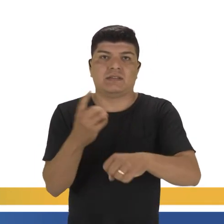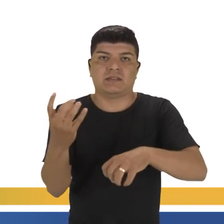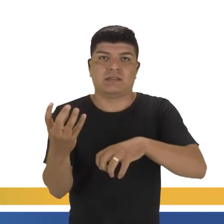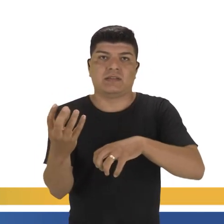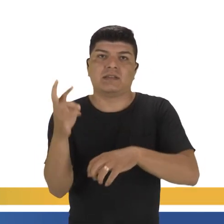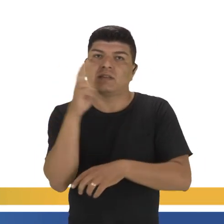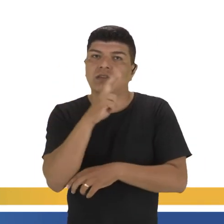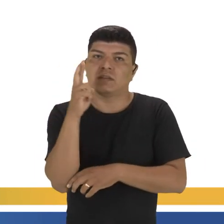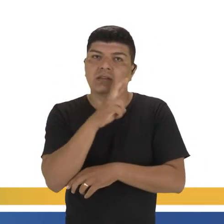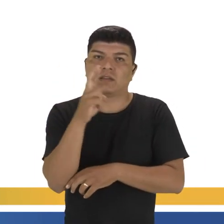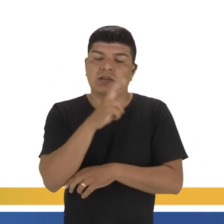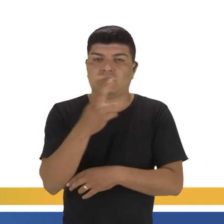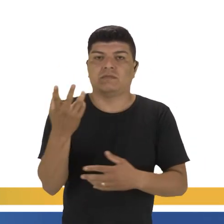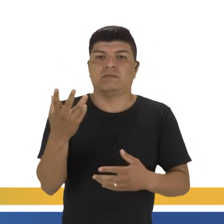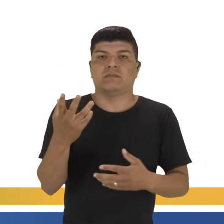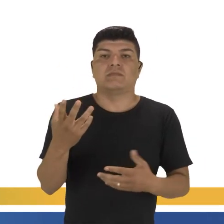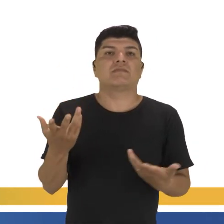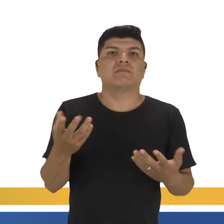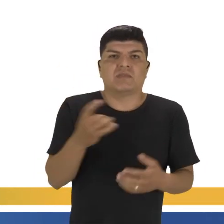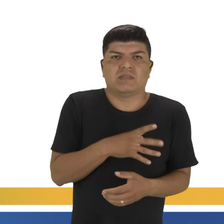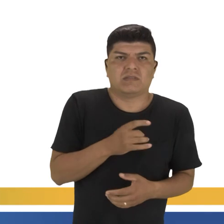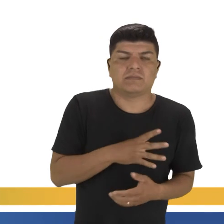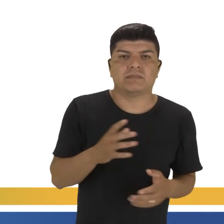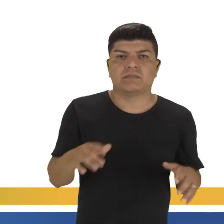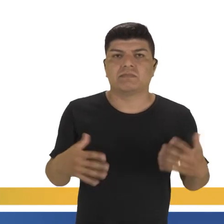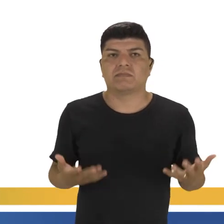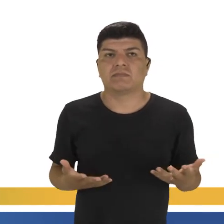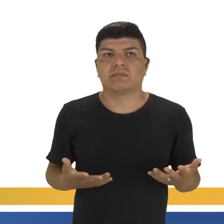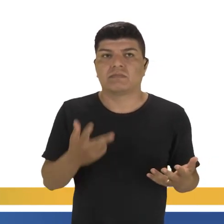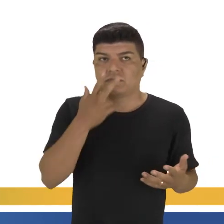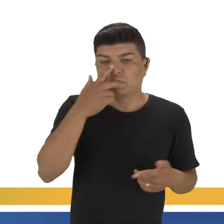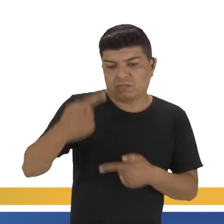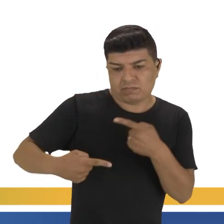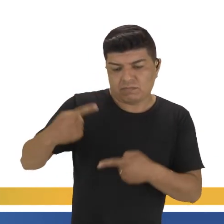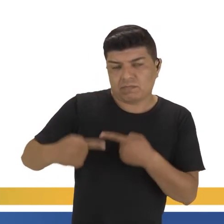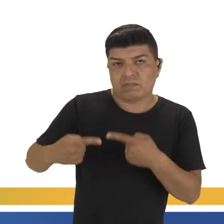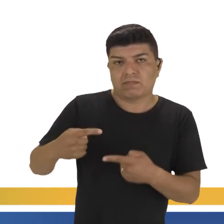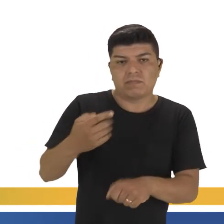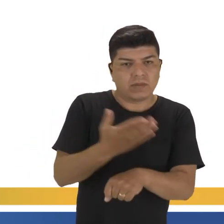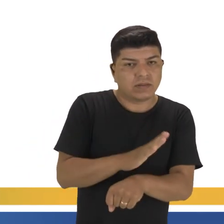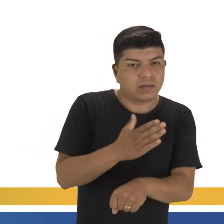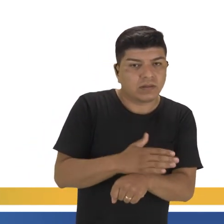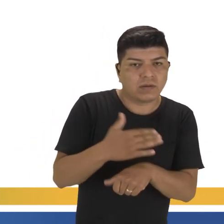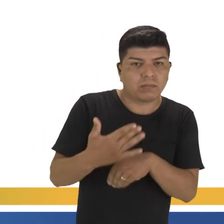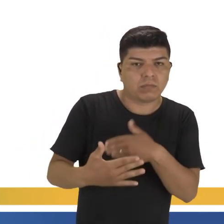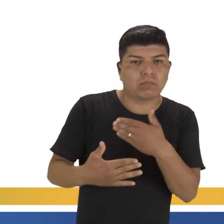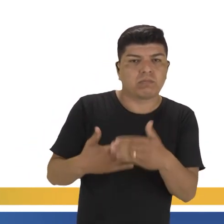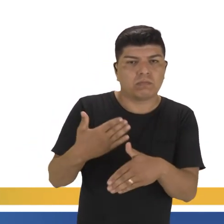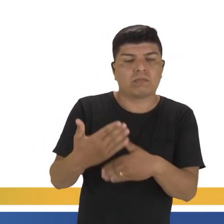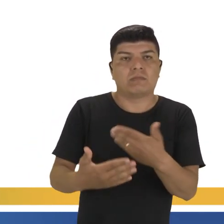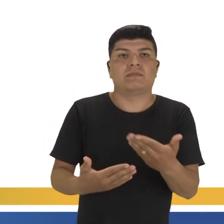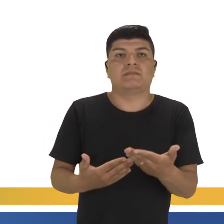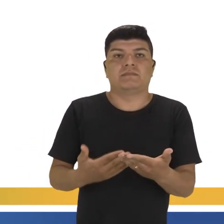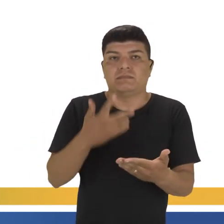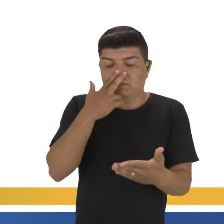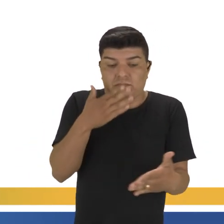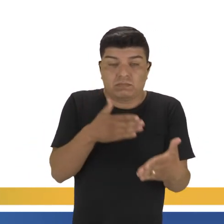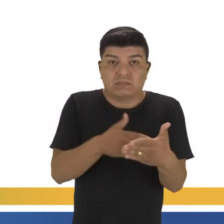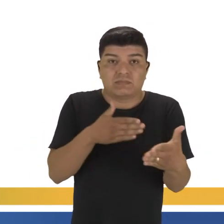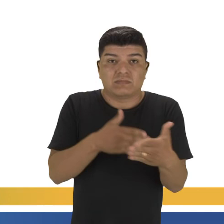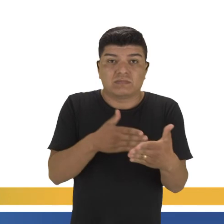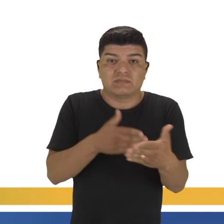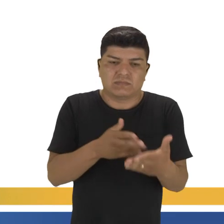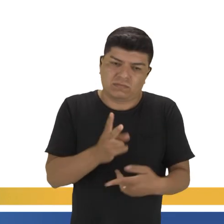Olha o medo da galera aí em cima, ó. Uma política que foi sendo aos poucos colocada em prática. Ele fala aí em uma